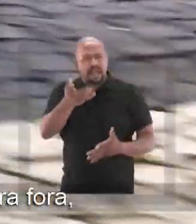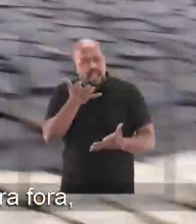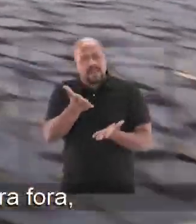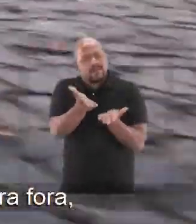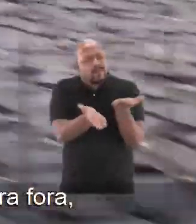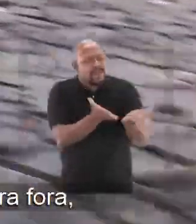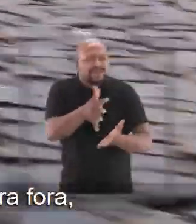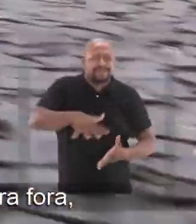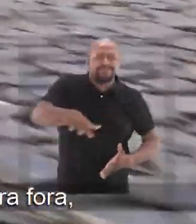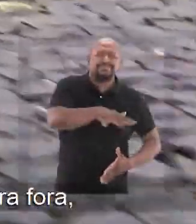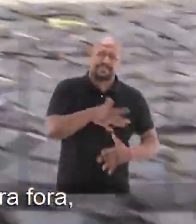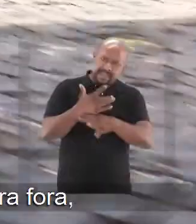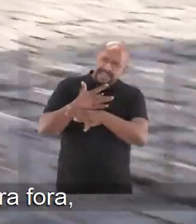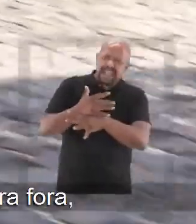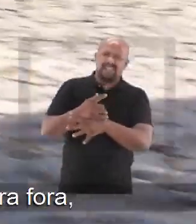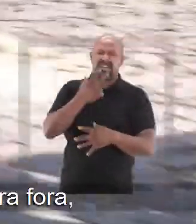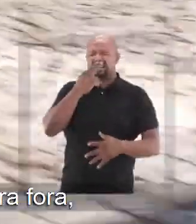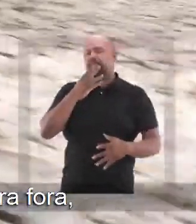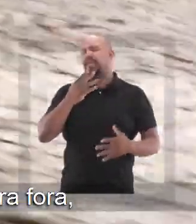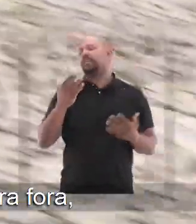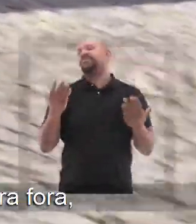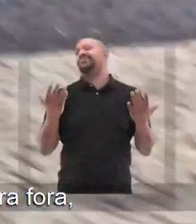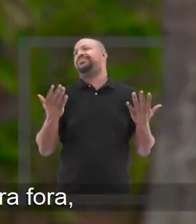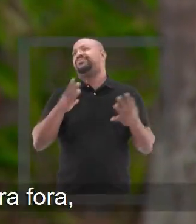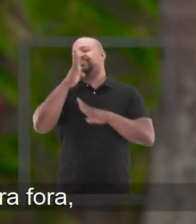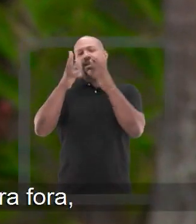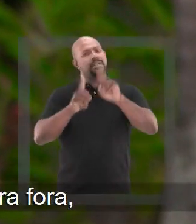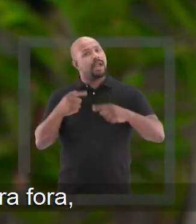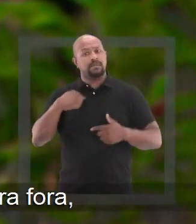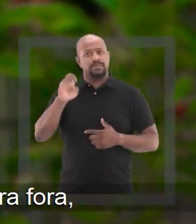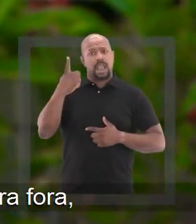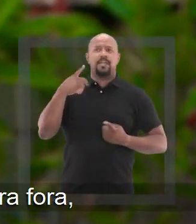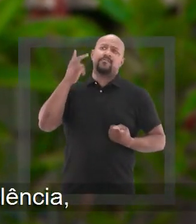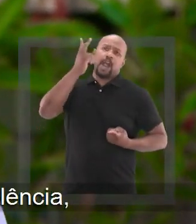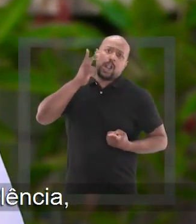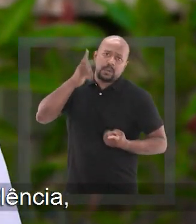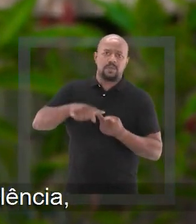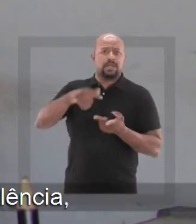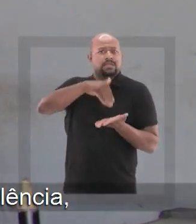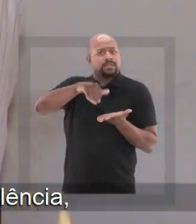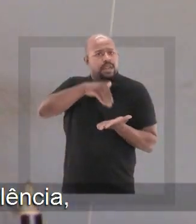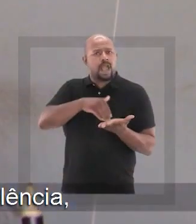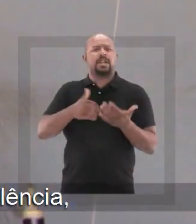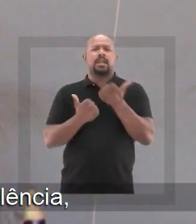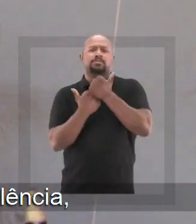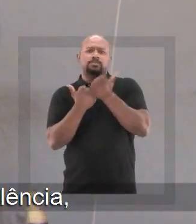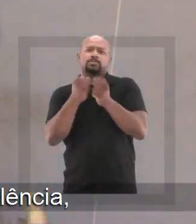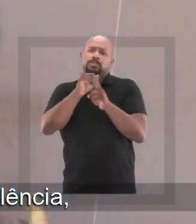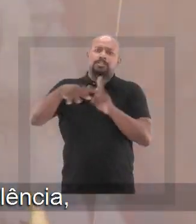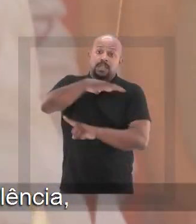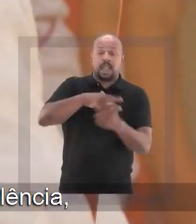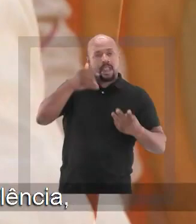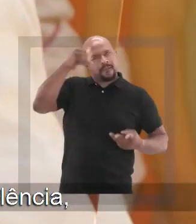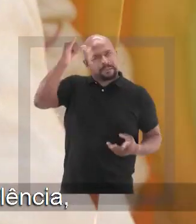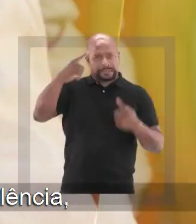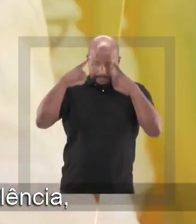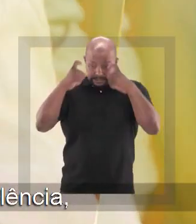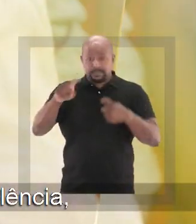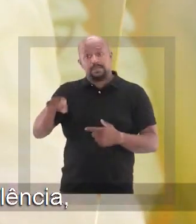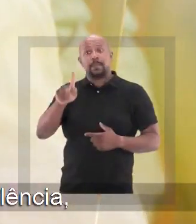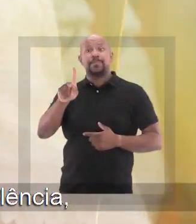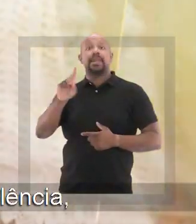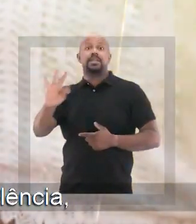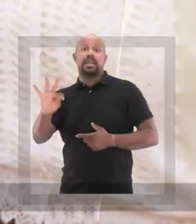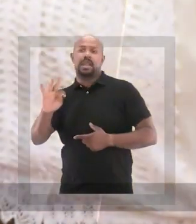Quando eu falo que querem cuidar da nossa cidade, não é da boca para fora. Fui vereador e secretário de assistência social da